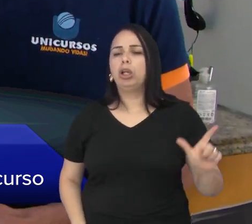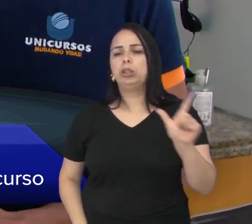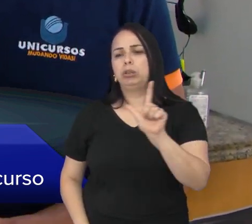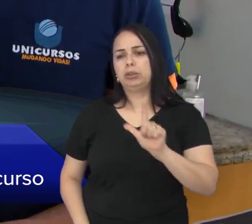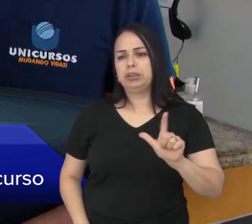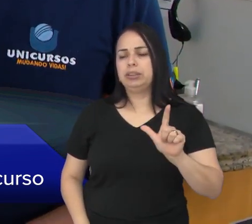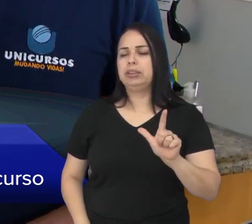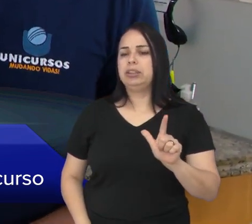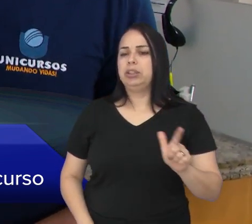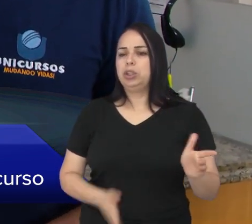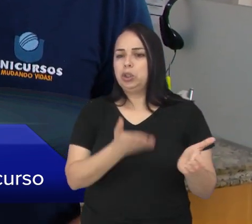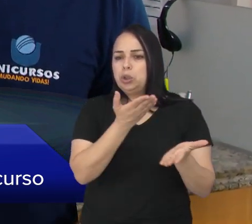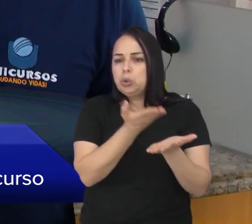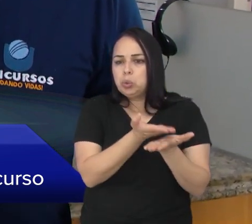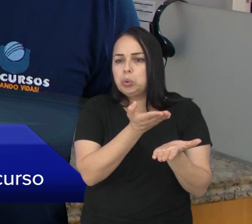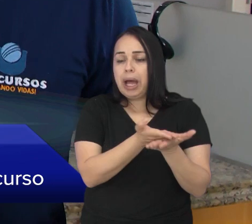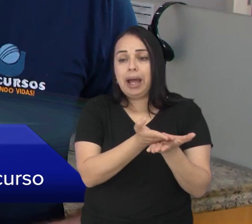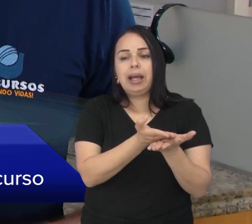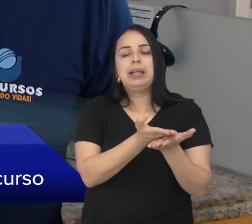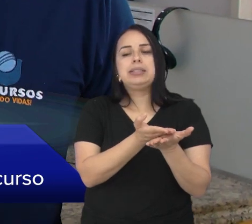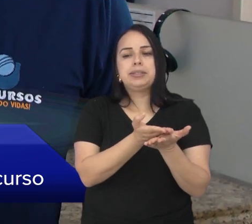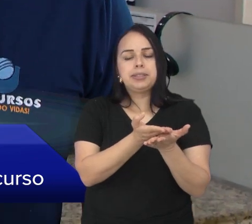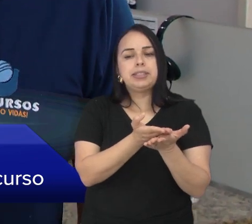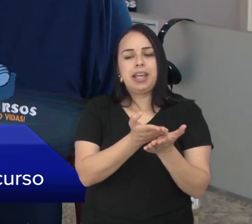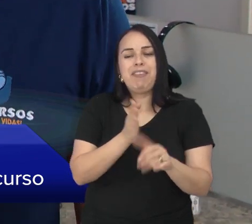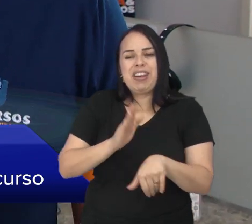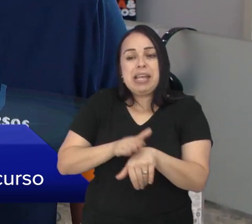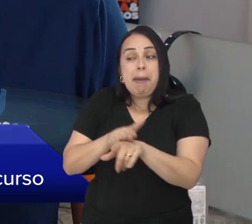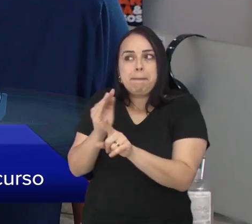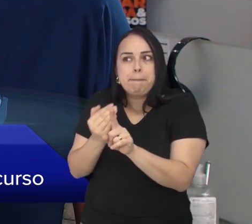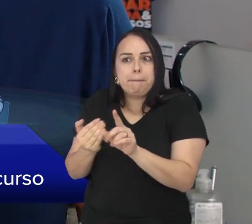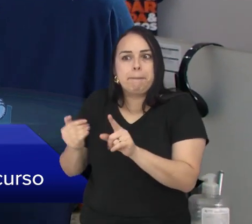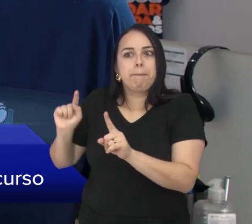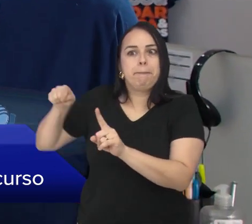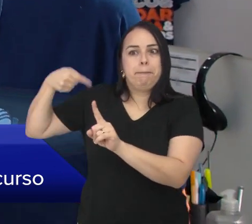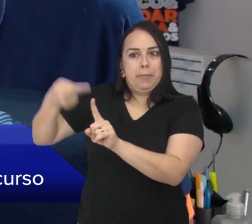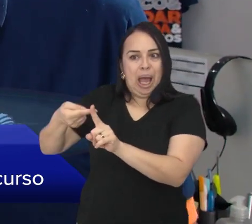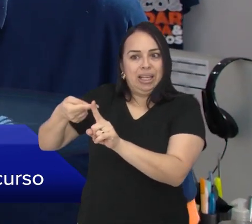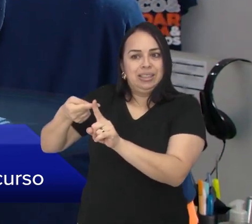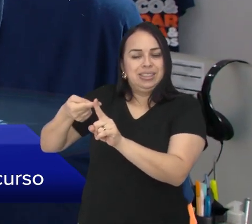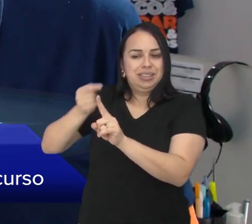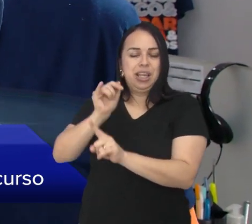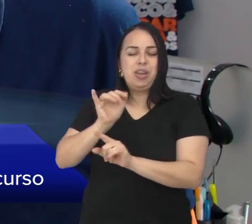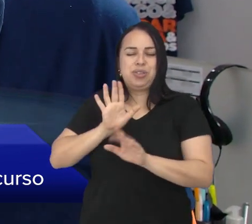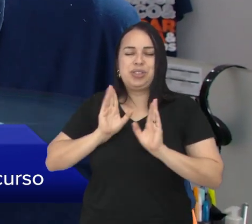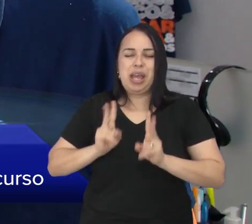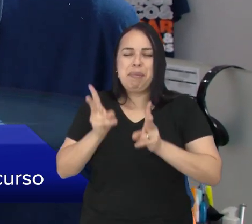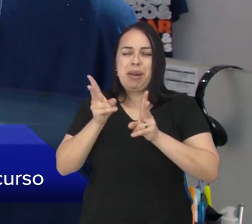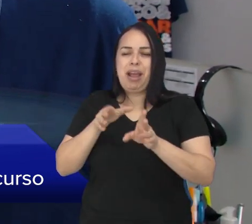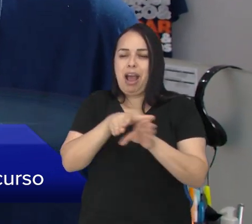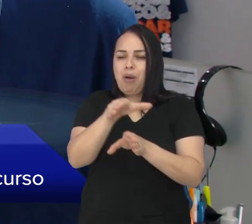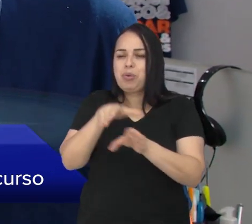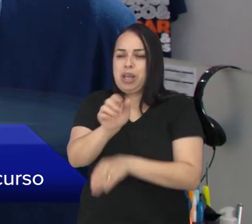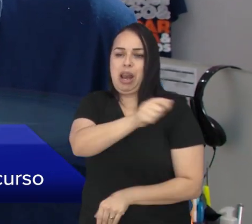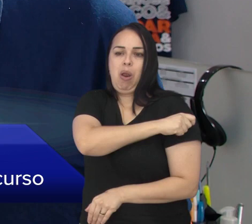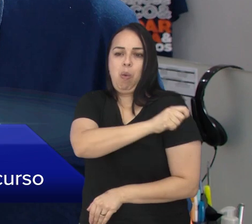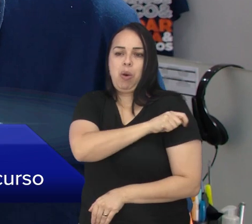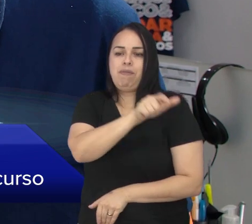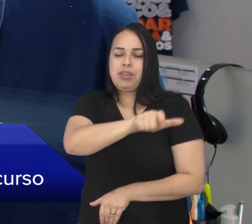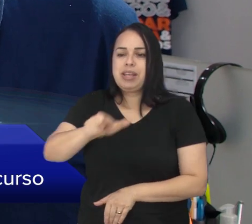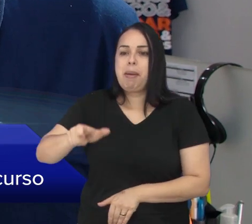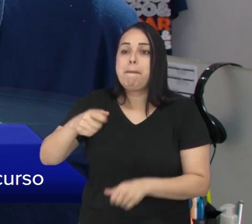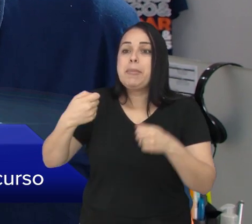dúvida. A frequência e mais, eu costumo falar para os nossos alunos que eles